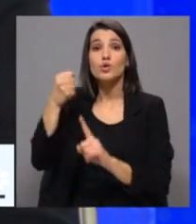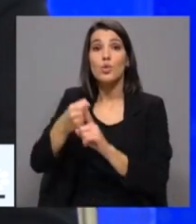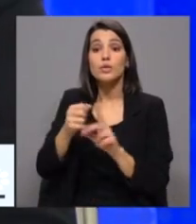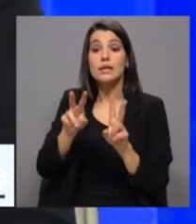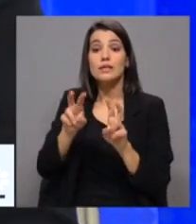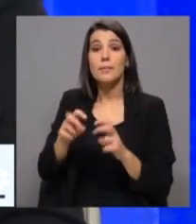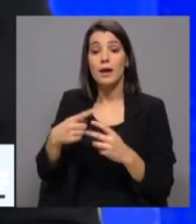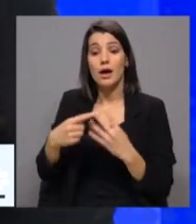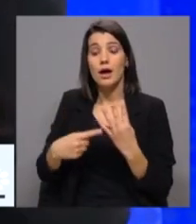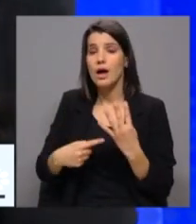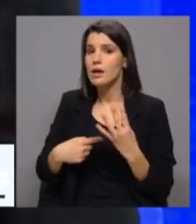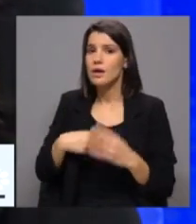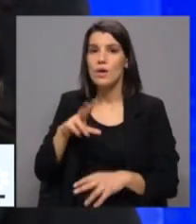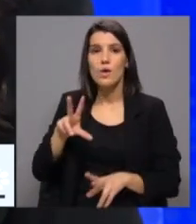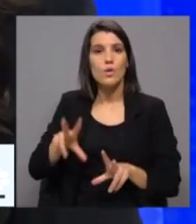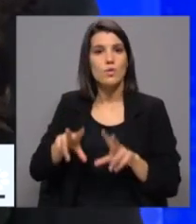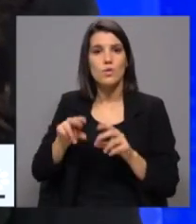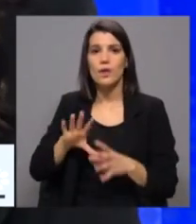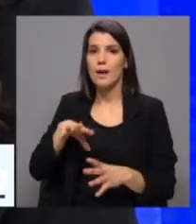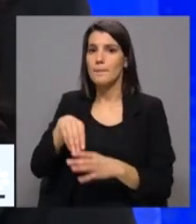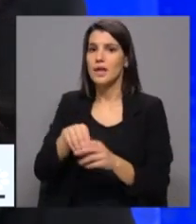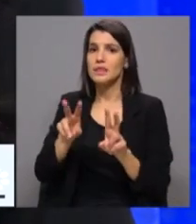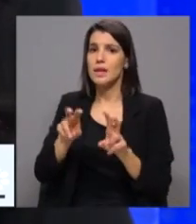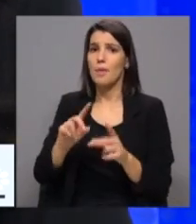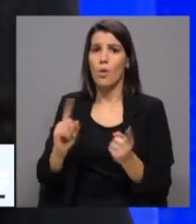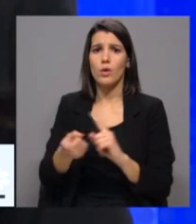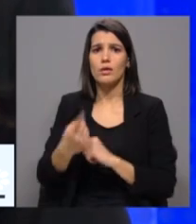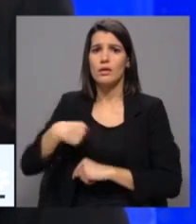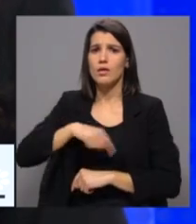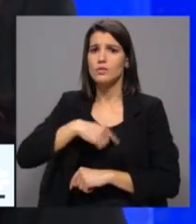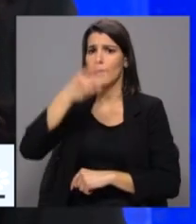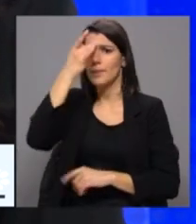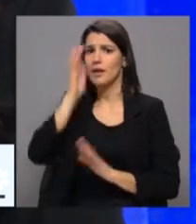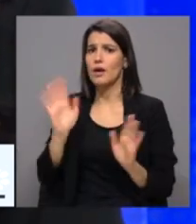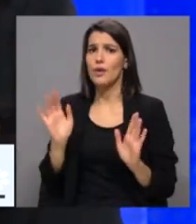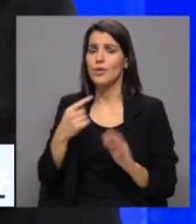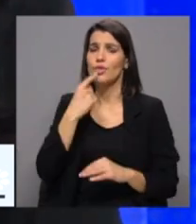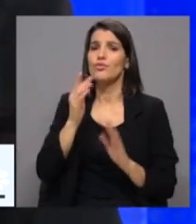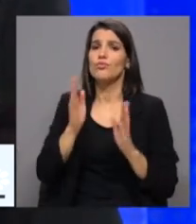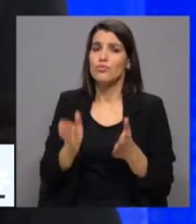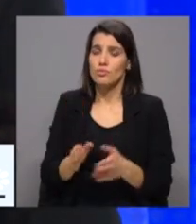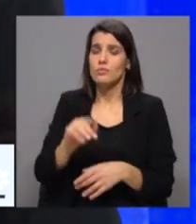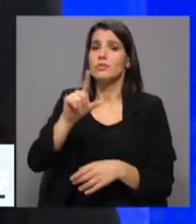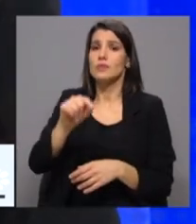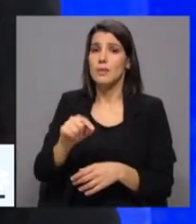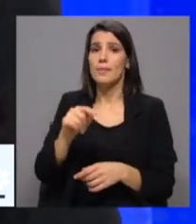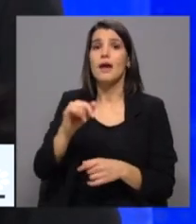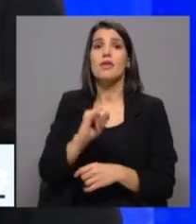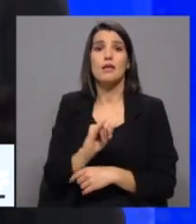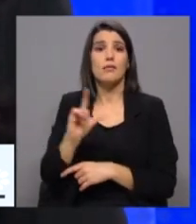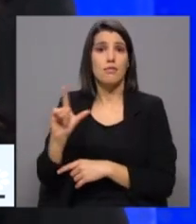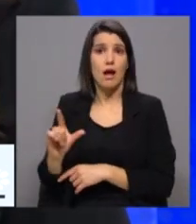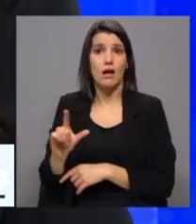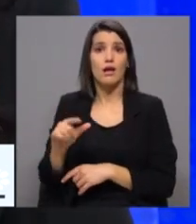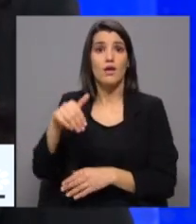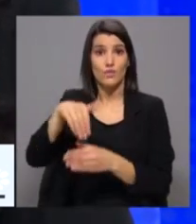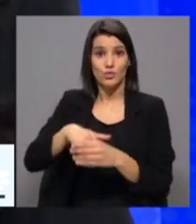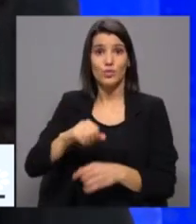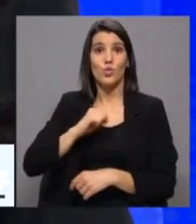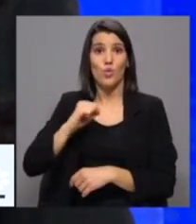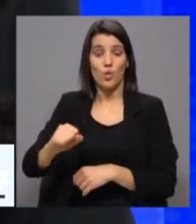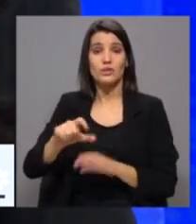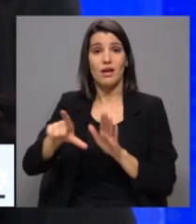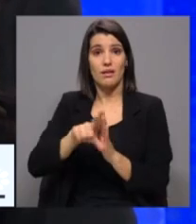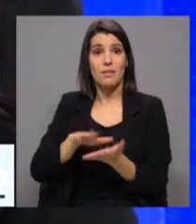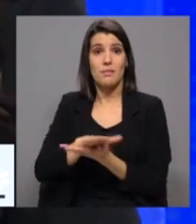entraremos, evidentemente, em matérias que são contrárias ao que defendemos. Aliás, eu já tive a oportunidade de dizer, inclusivamente, à iniciativa liberal que votou contra a Lei de